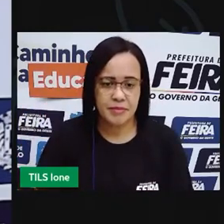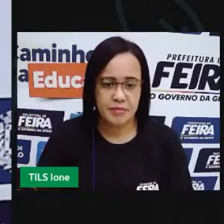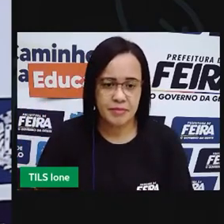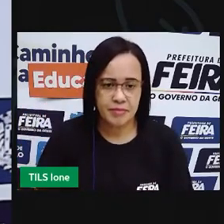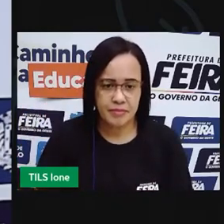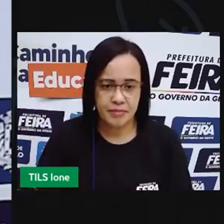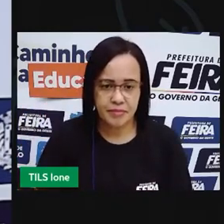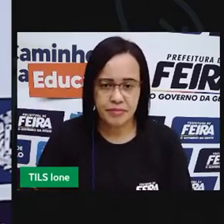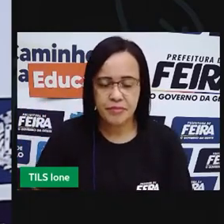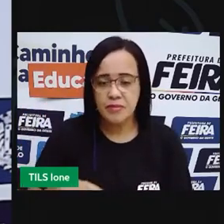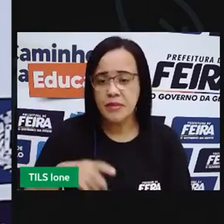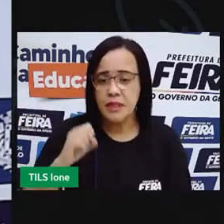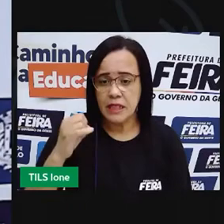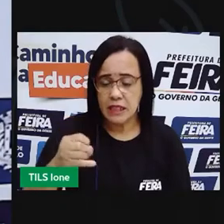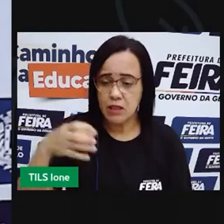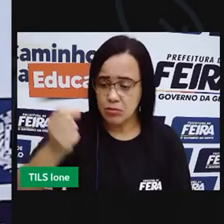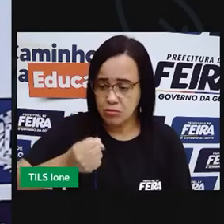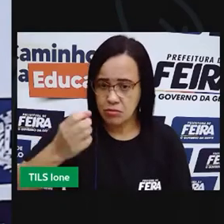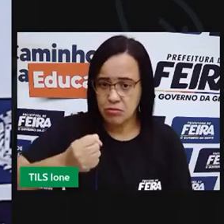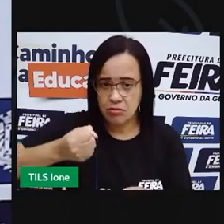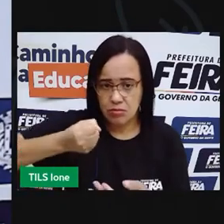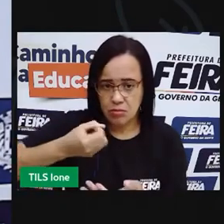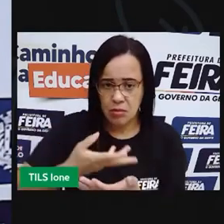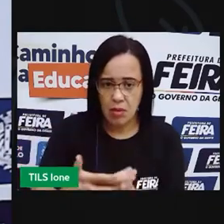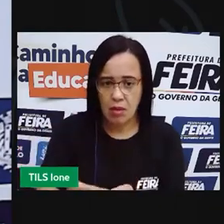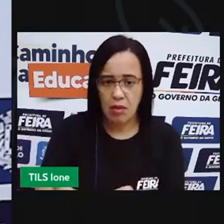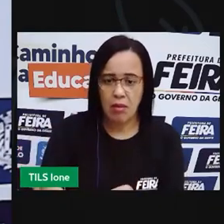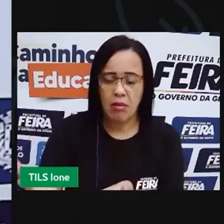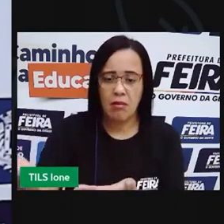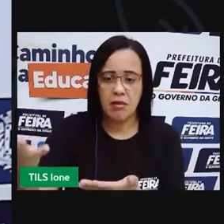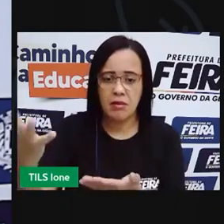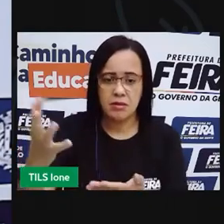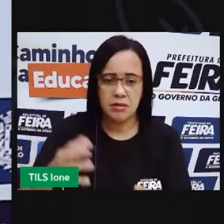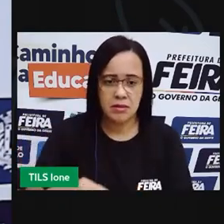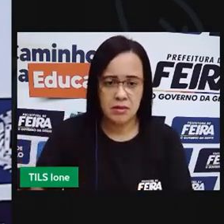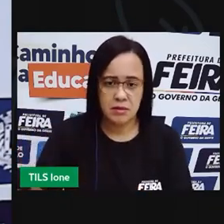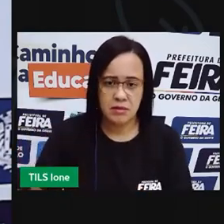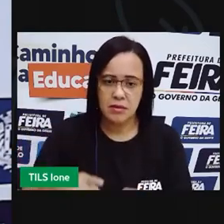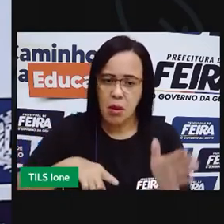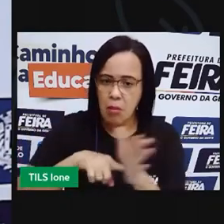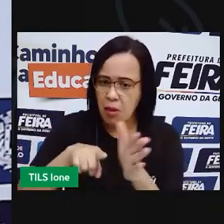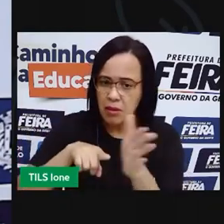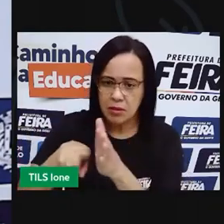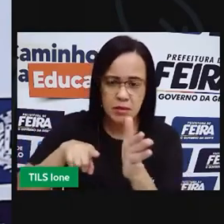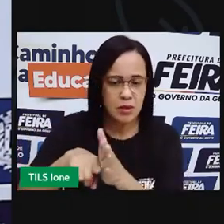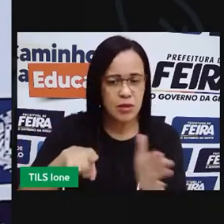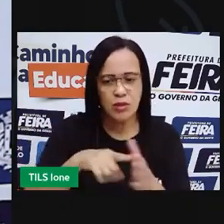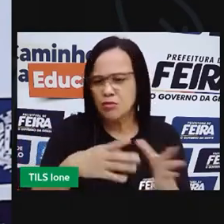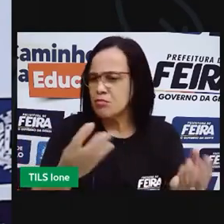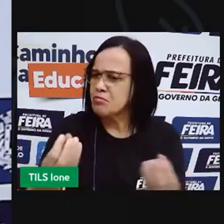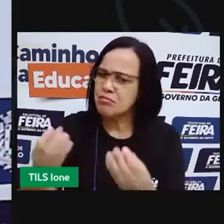Se o leite derramar? Ah, como é? Não pergunte-se tanto a José.